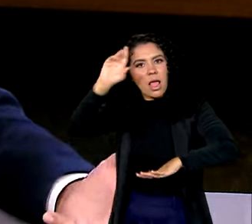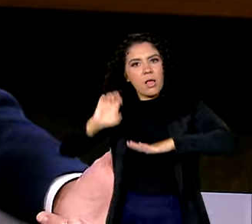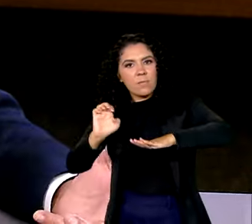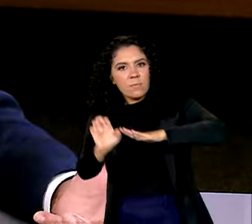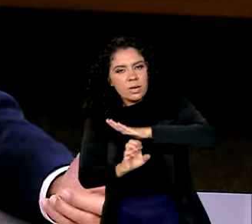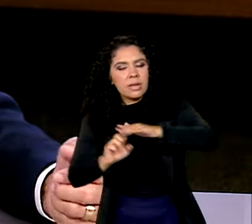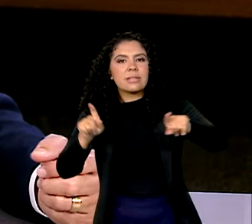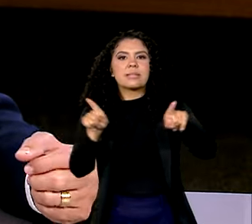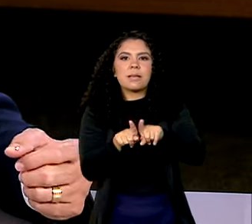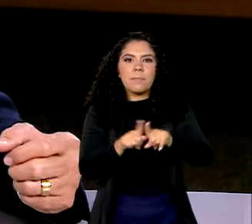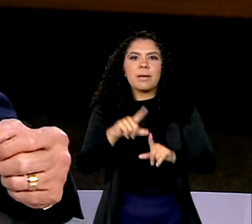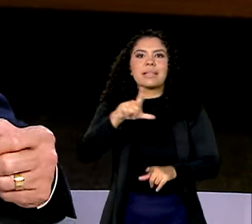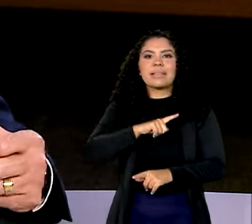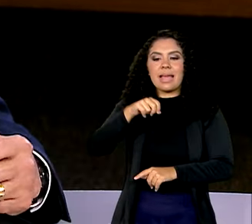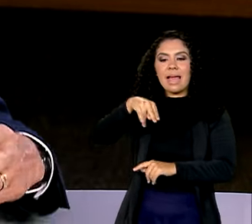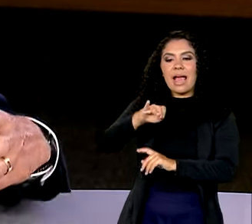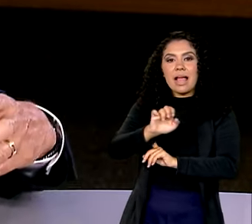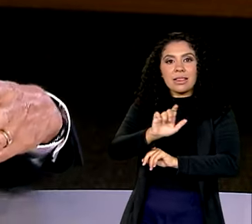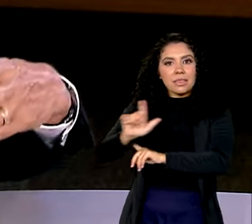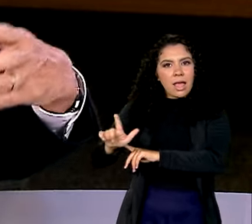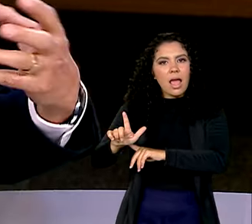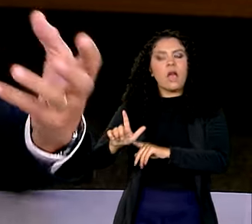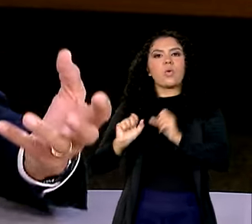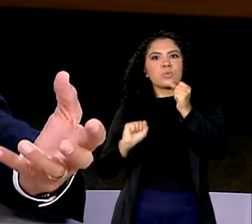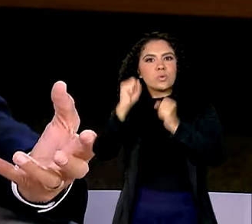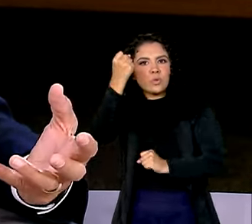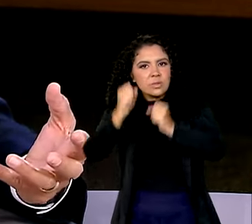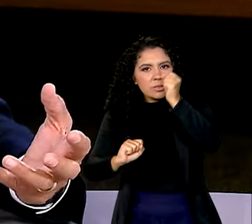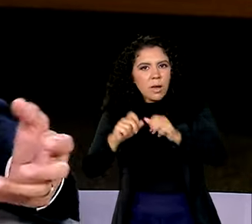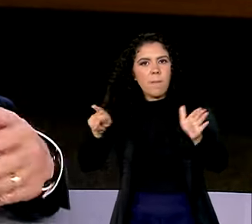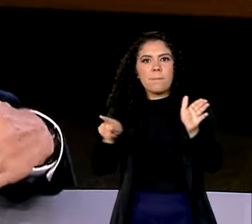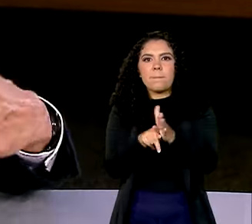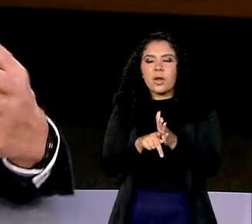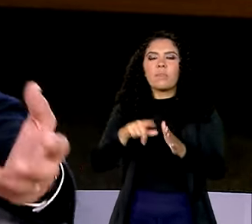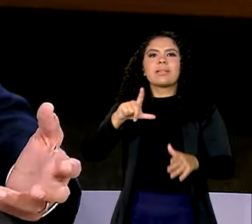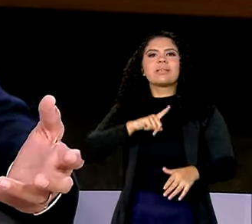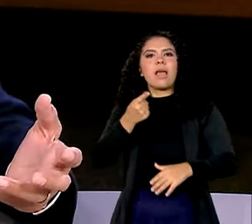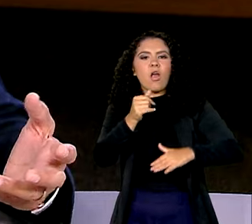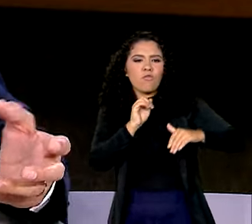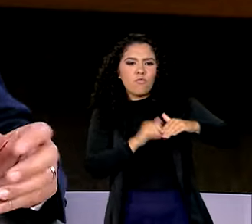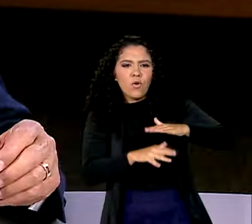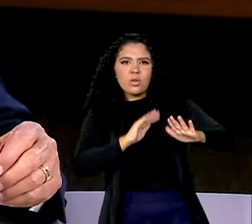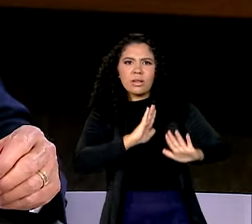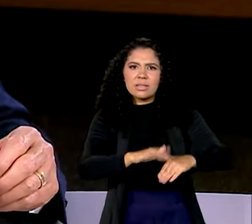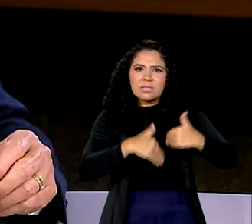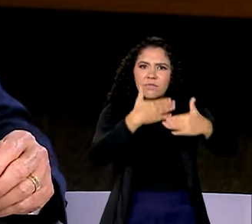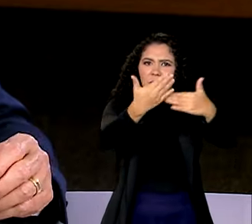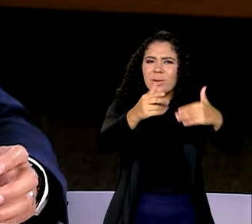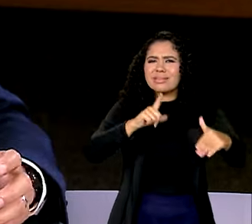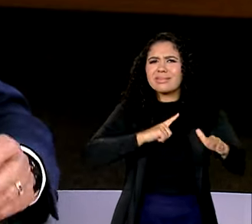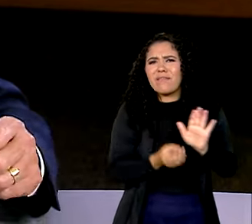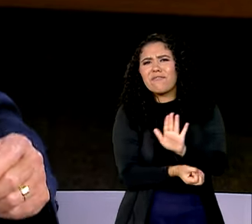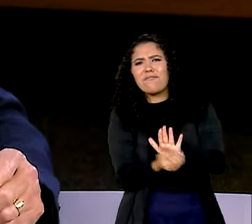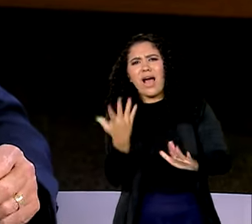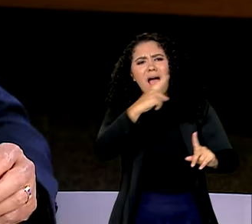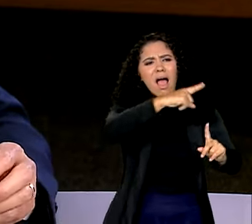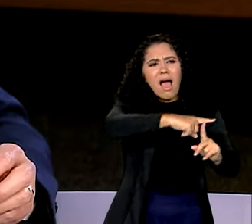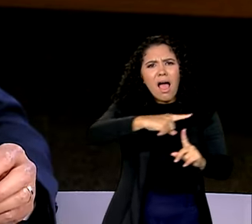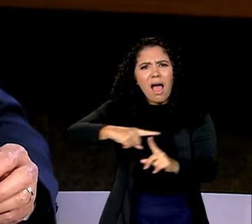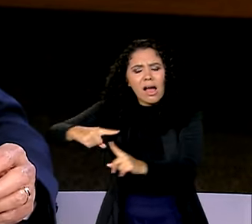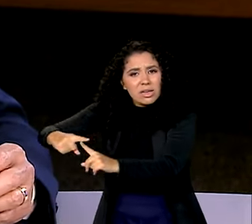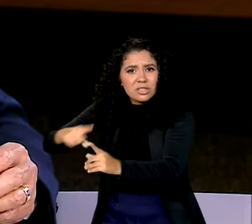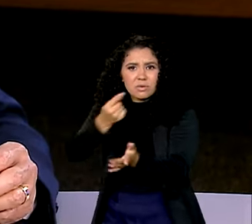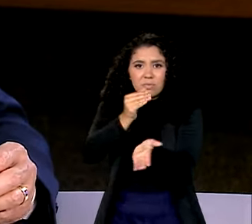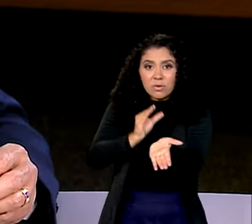neoindustrialização para a Amazônia. Então, tem os fundos constitucionais, fundos de desenvolvimento. E, obviamente, que